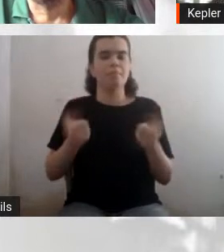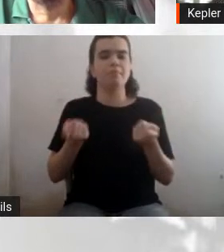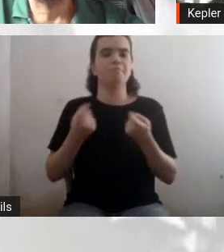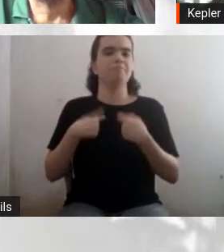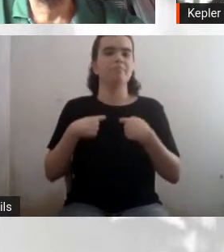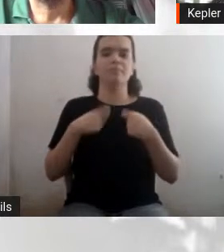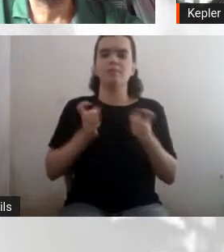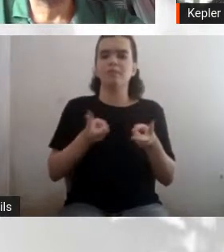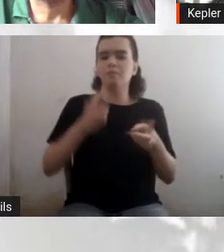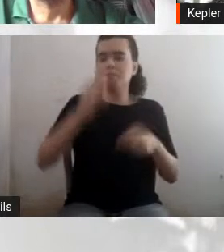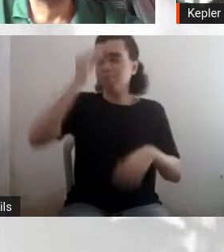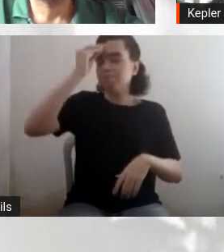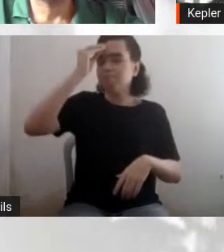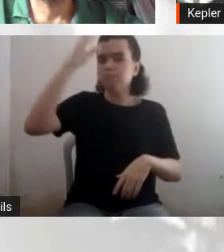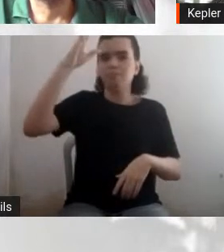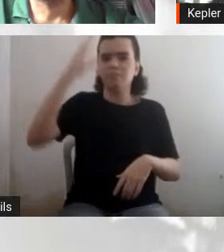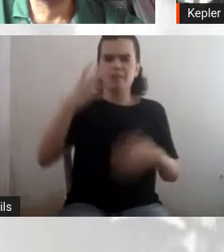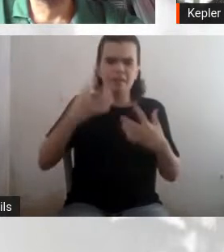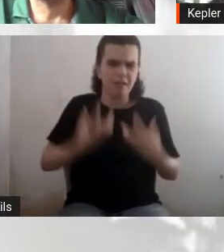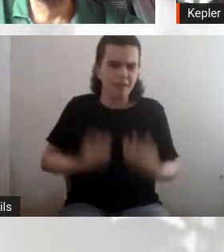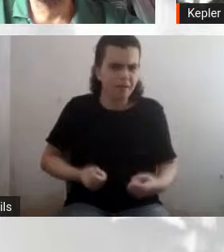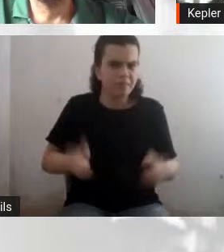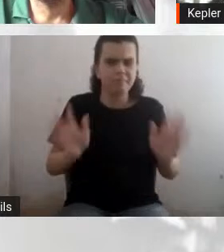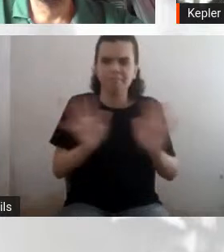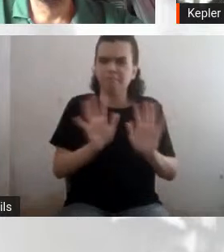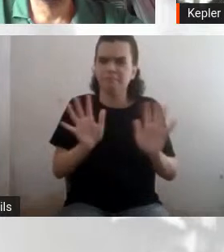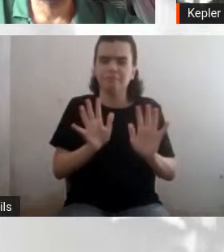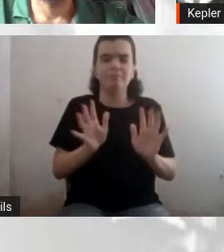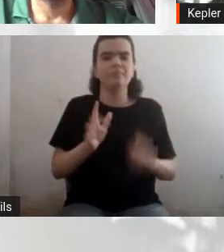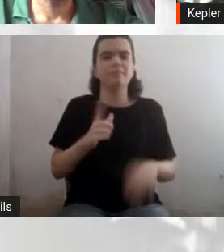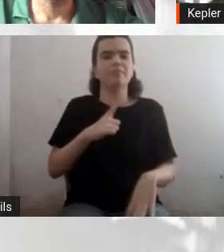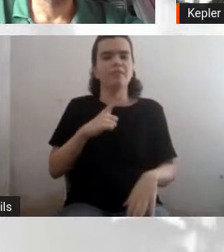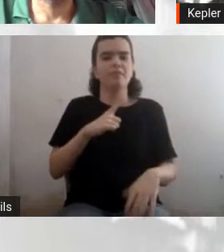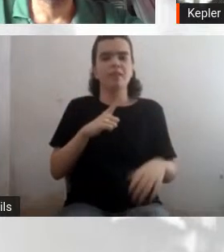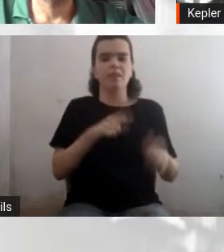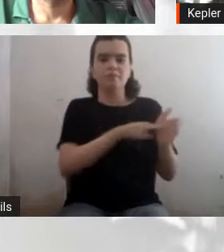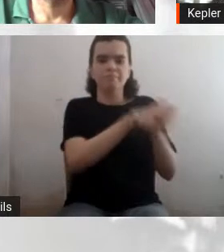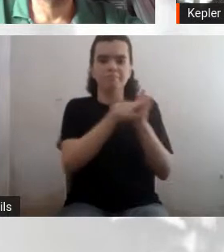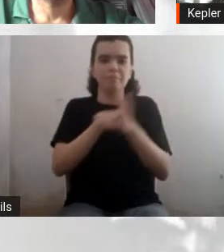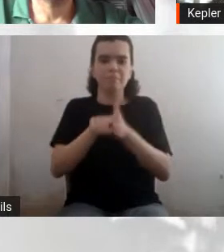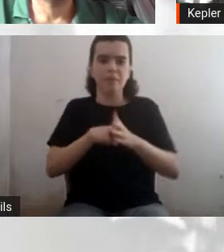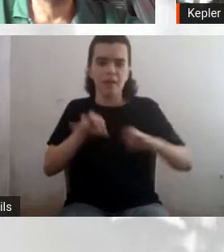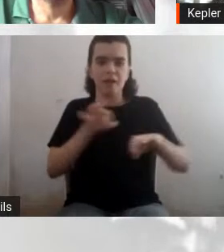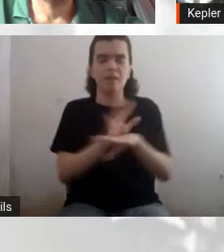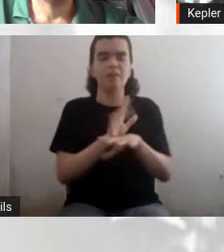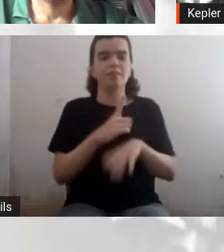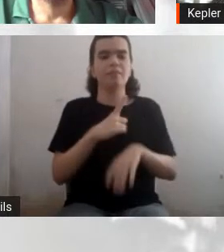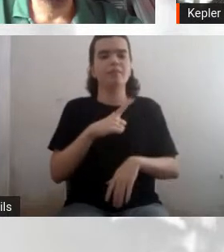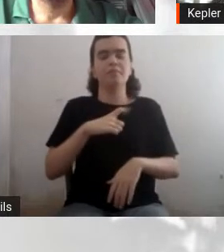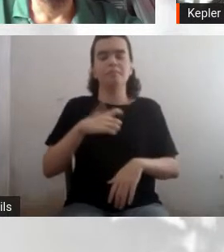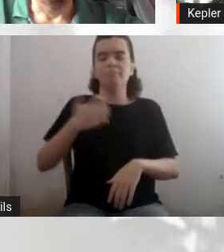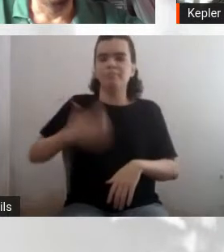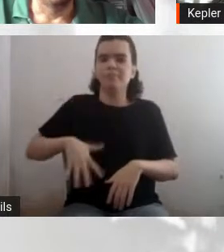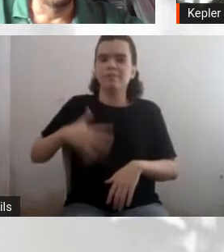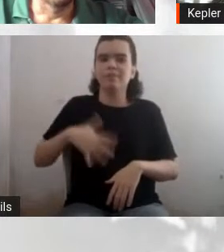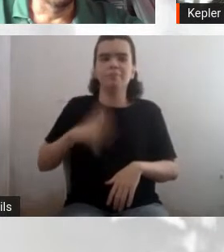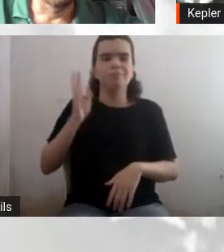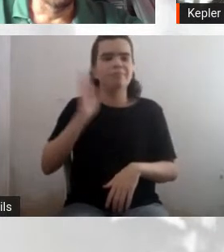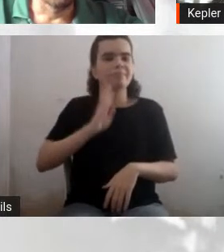E os resultados sempre impactantes, então, todo dia tem, cada dia a mais, resultados impactantes, né?